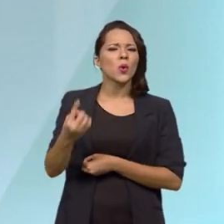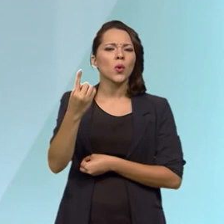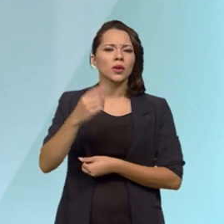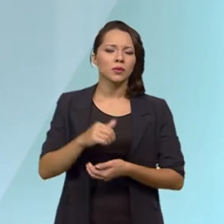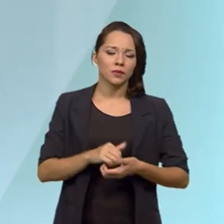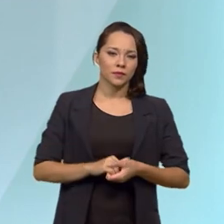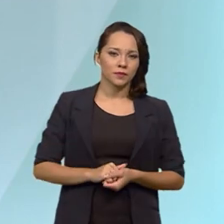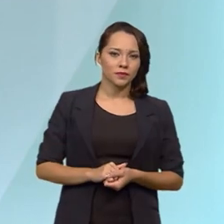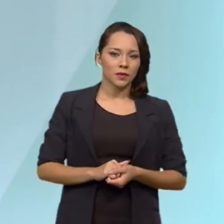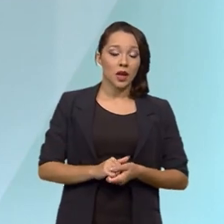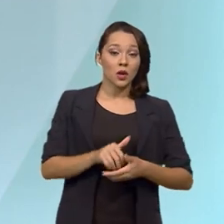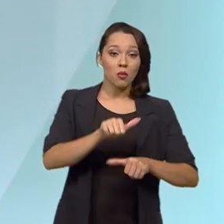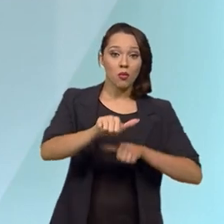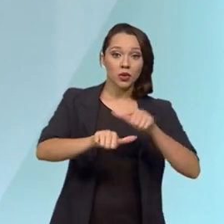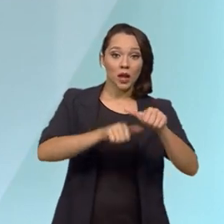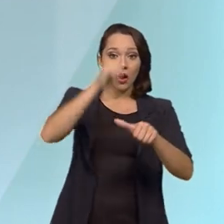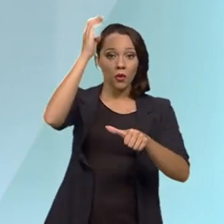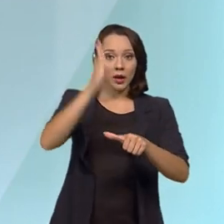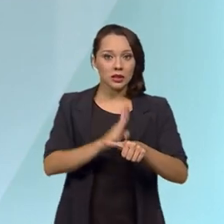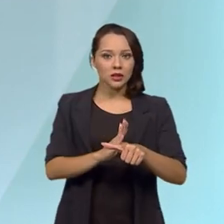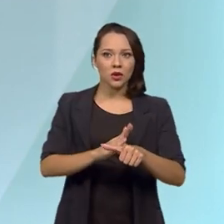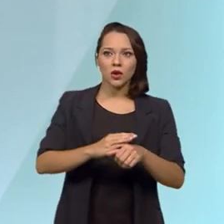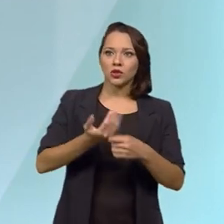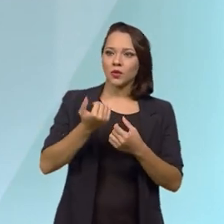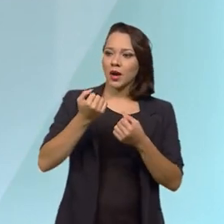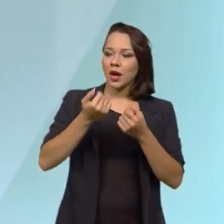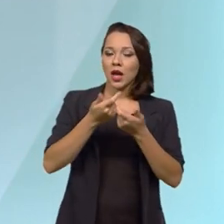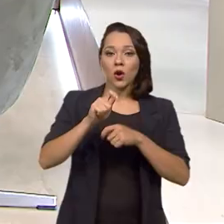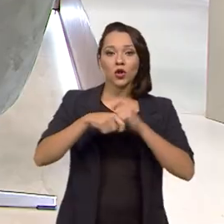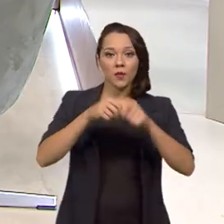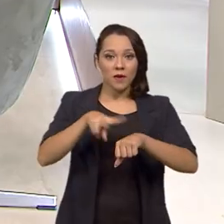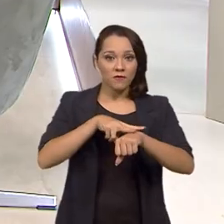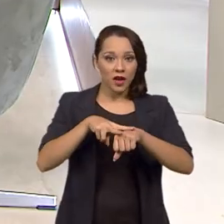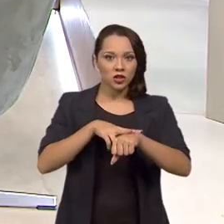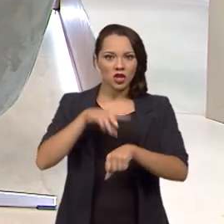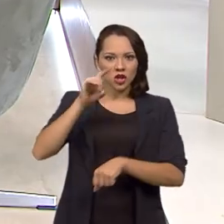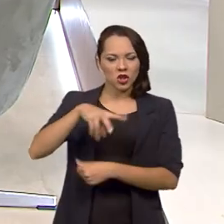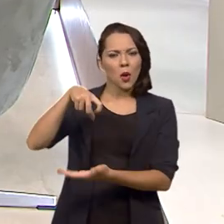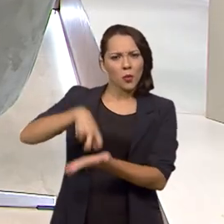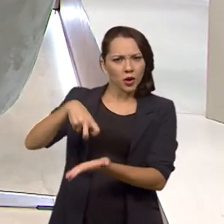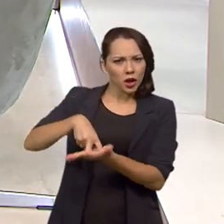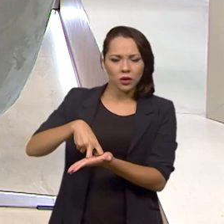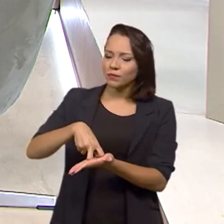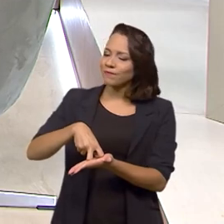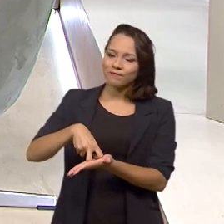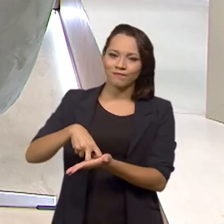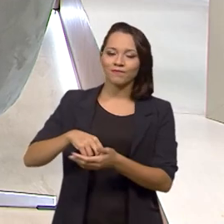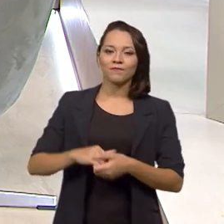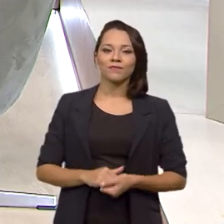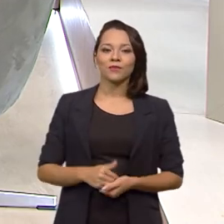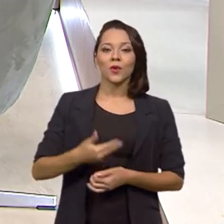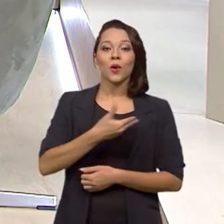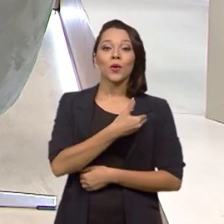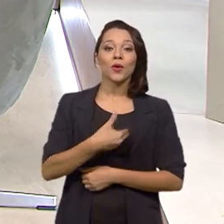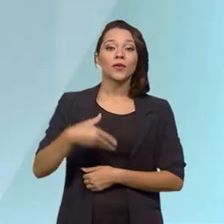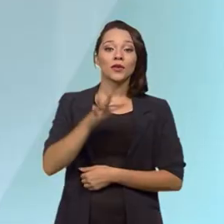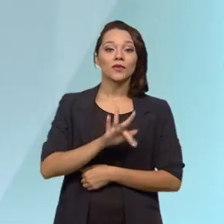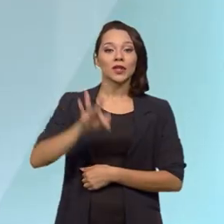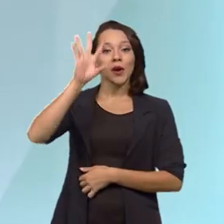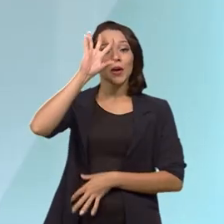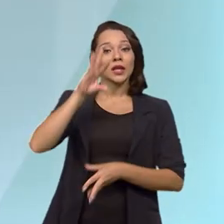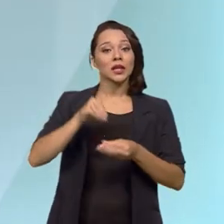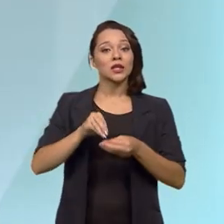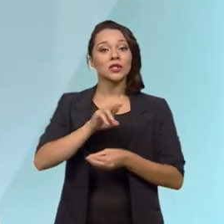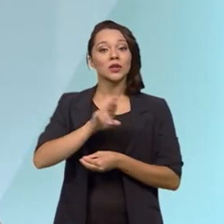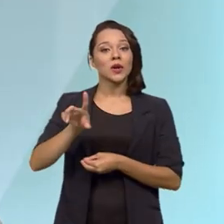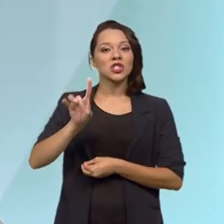A agenda de transformar o Brasil numa grande economia verde não é só através da punição. O governo federal entende que não é apenas